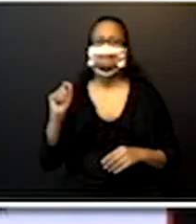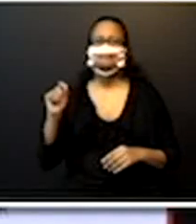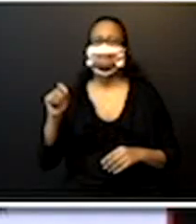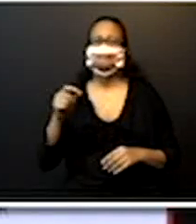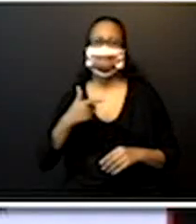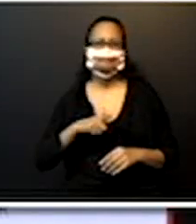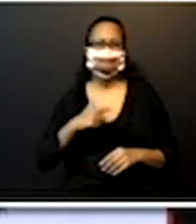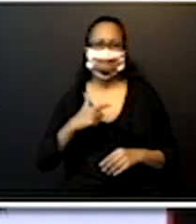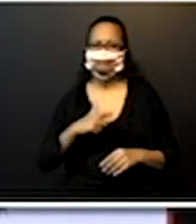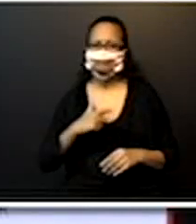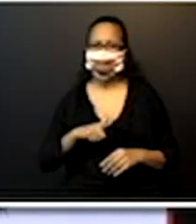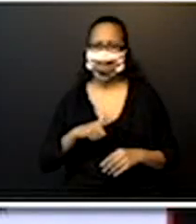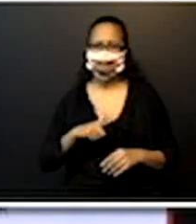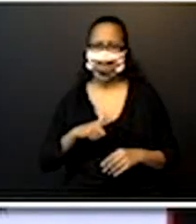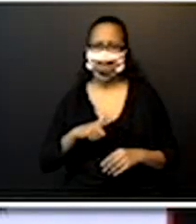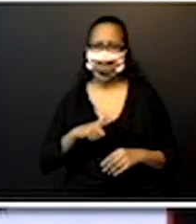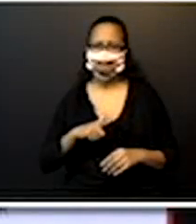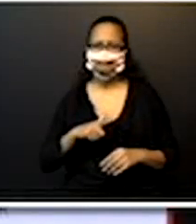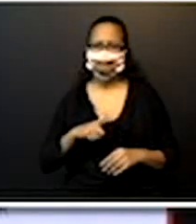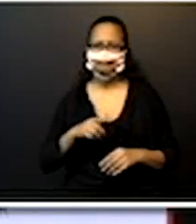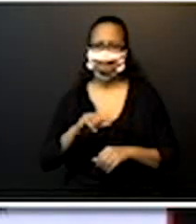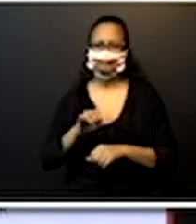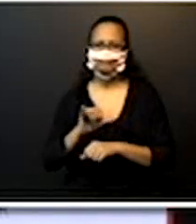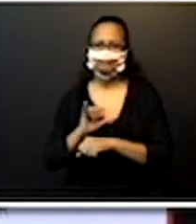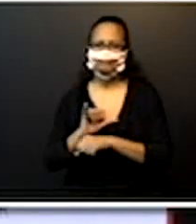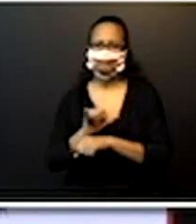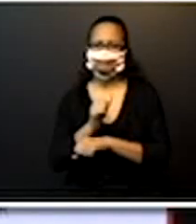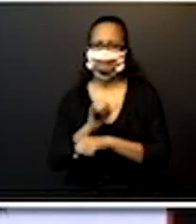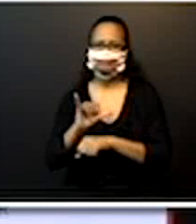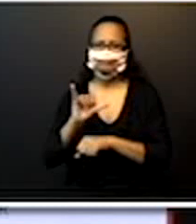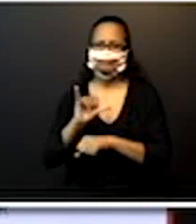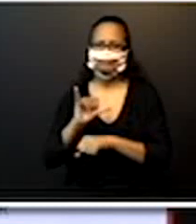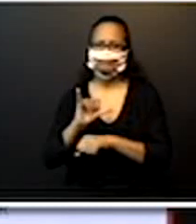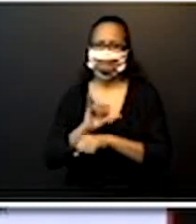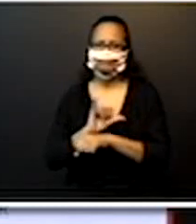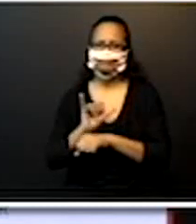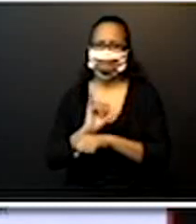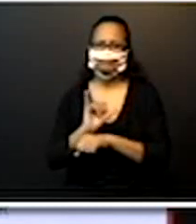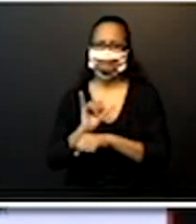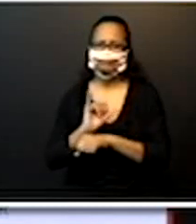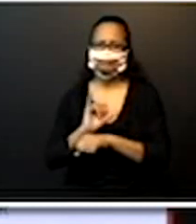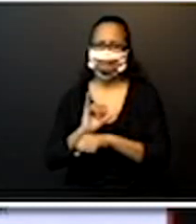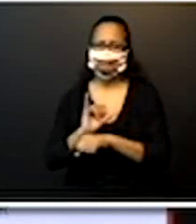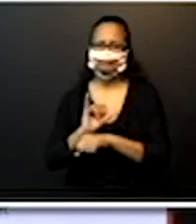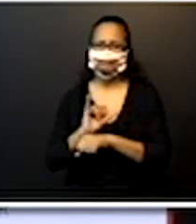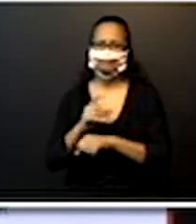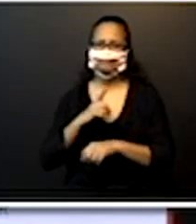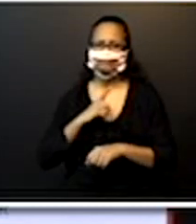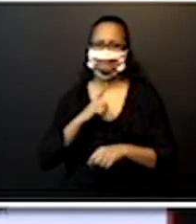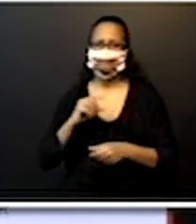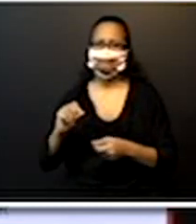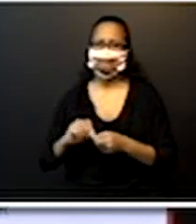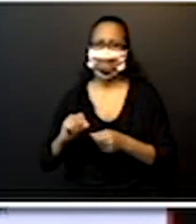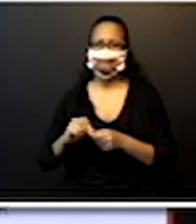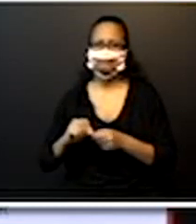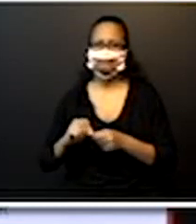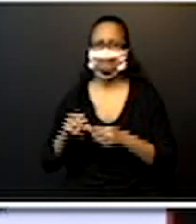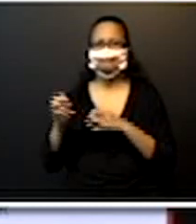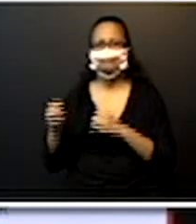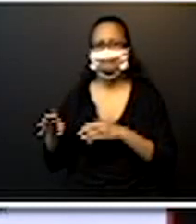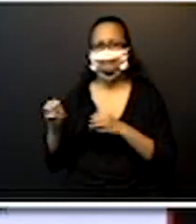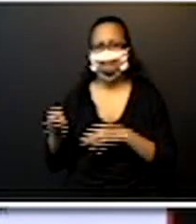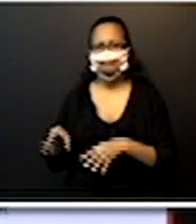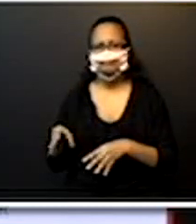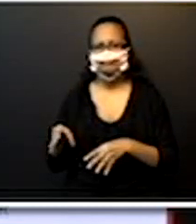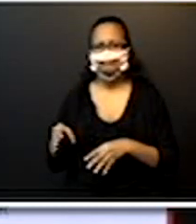no YouTube, como fazer um dado. Vão na segunda opção que está circulado, que ensina passo a